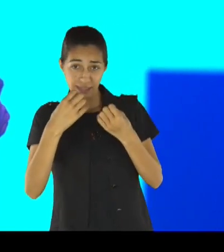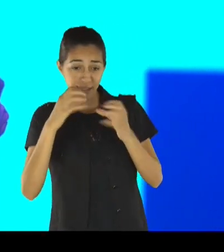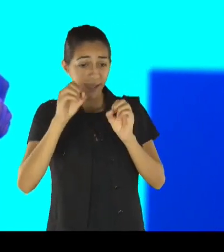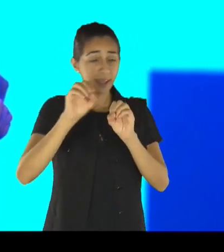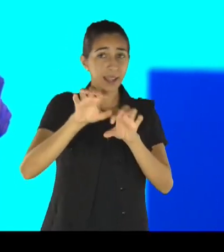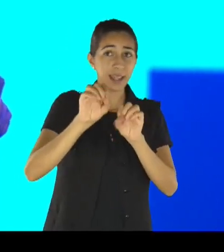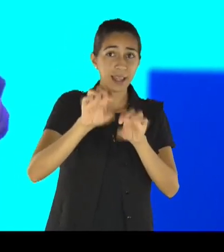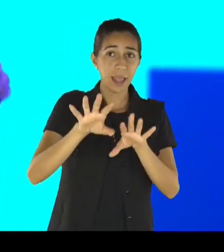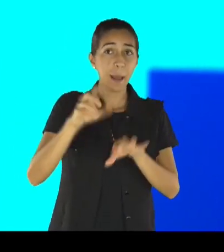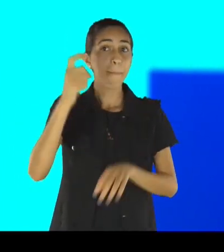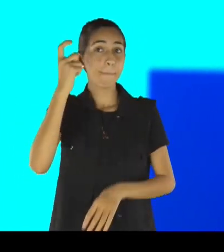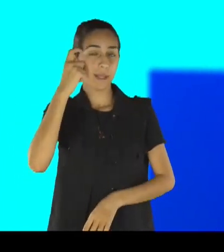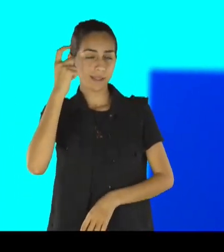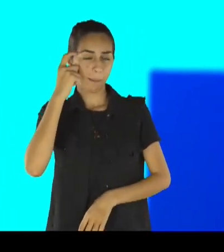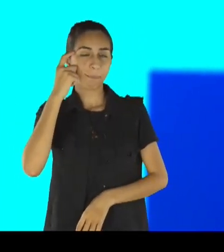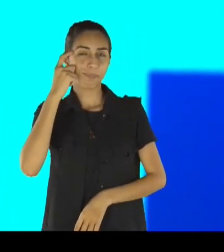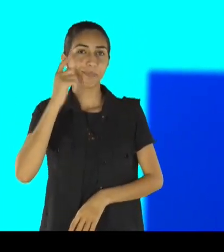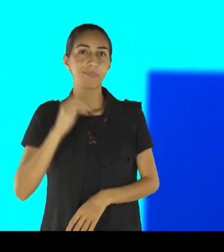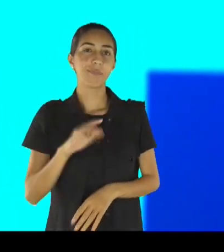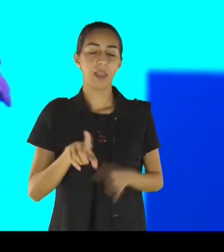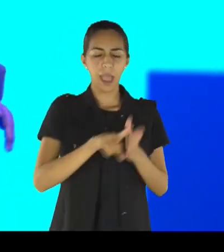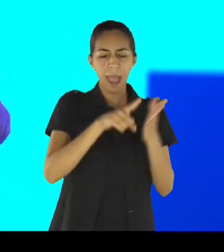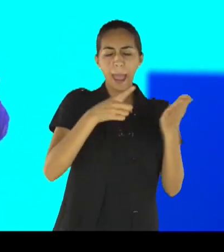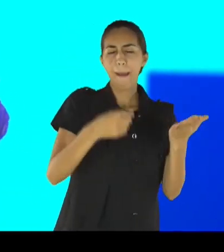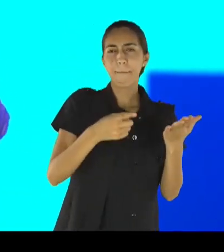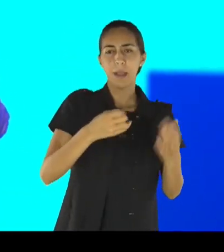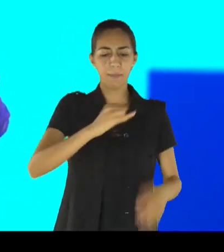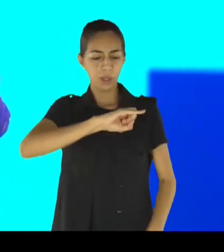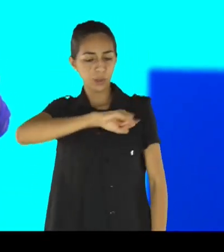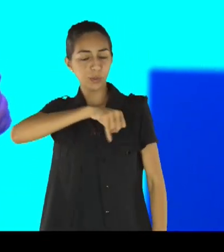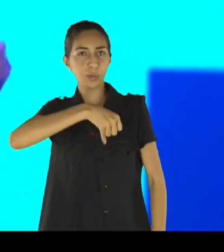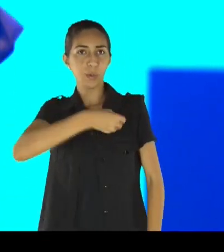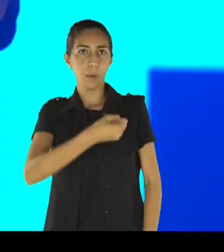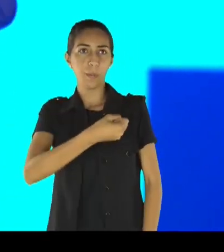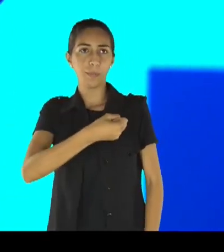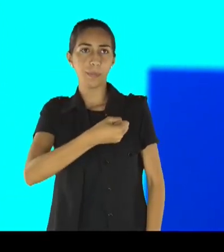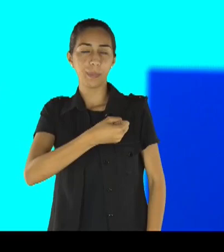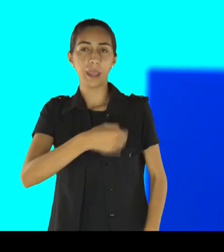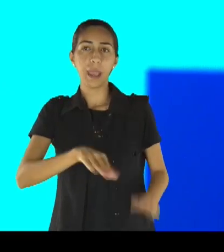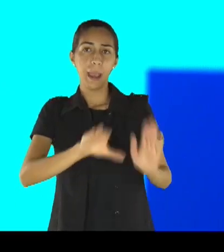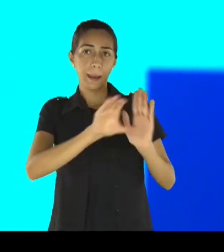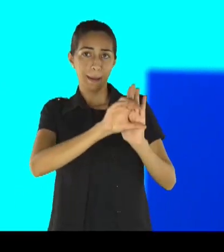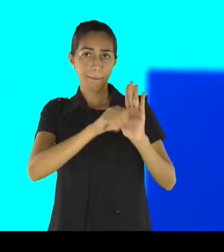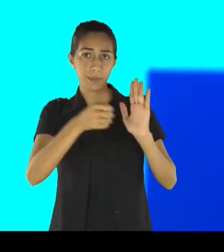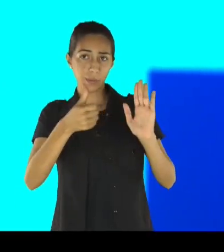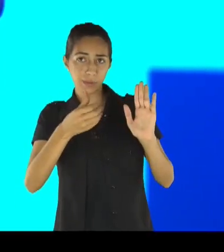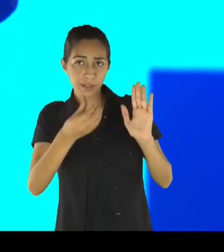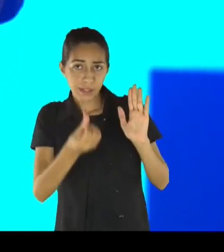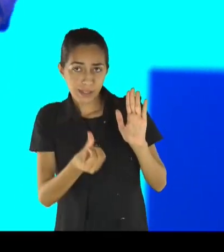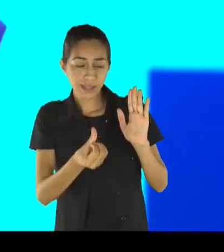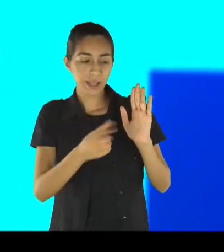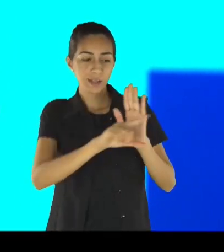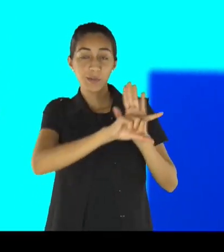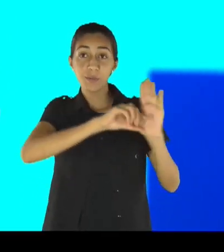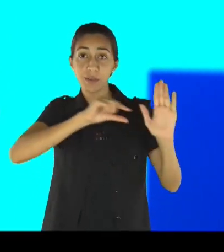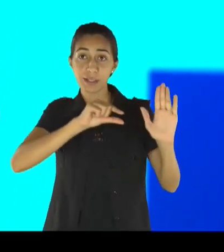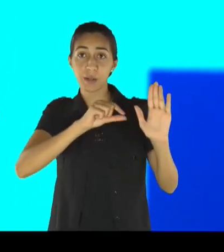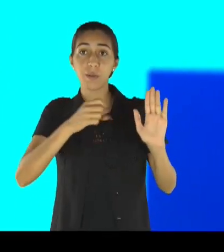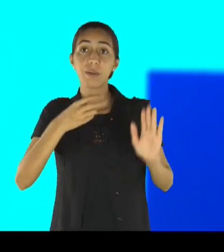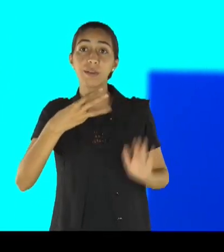João, no capítulo 16, versículo 33, Jesus dizendo aos discípulos, Jesus disse assim, olha,